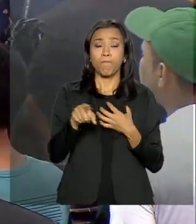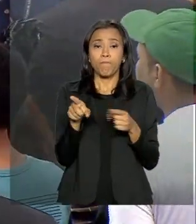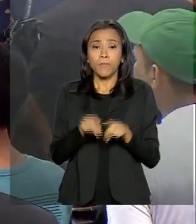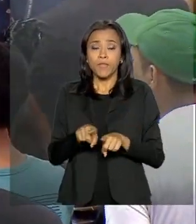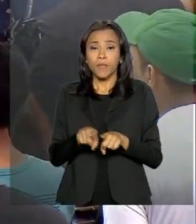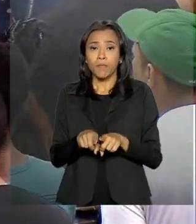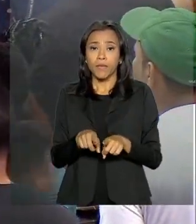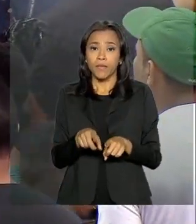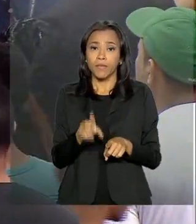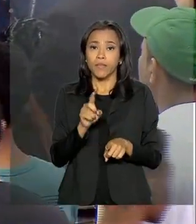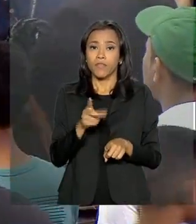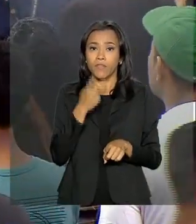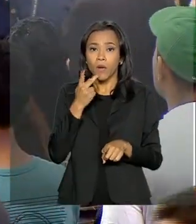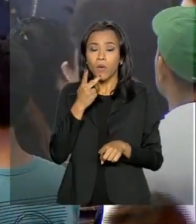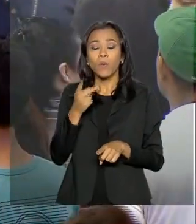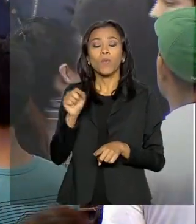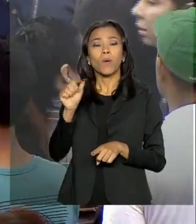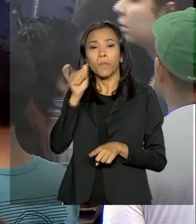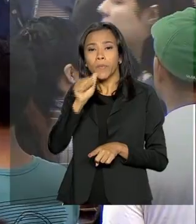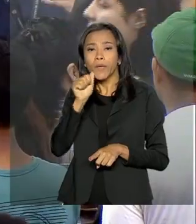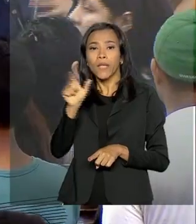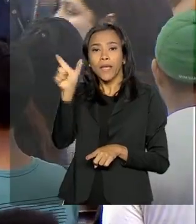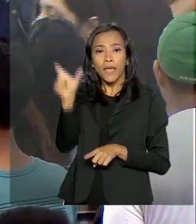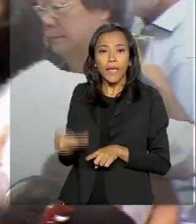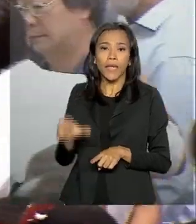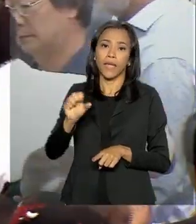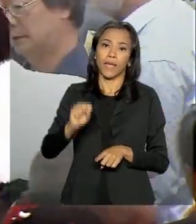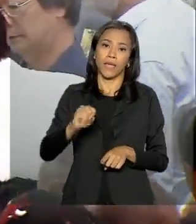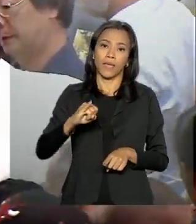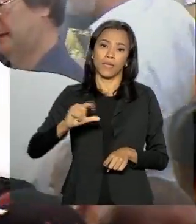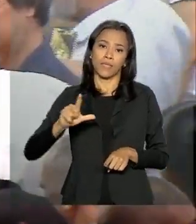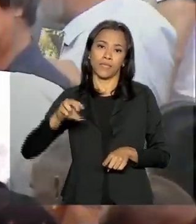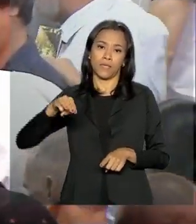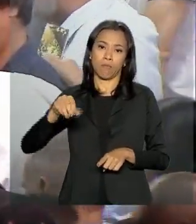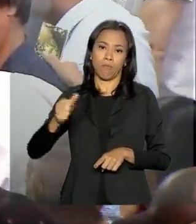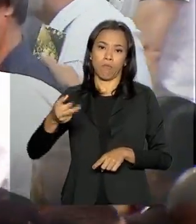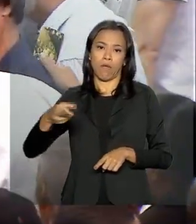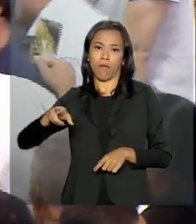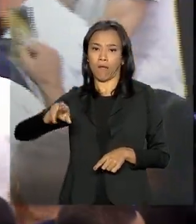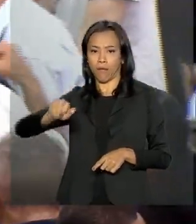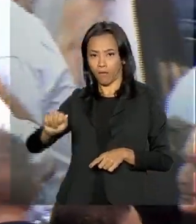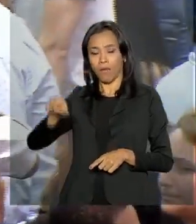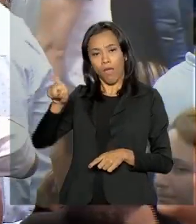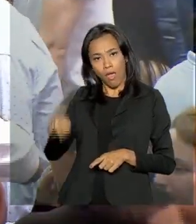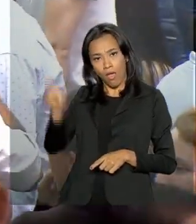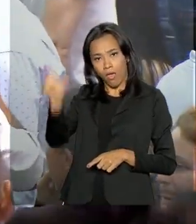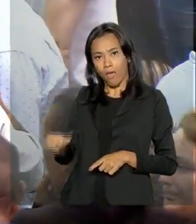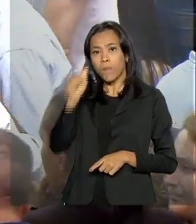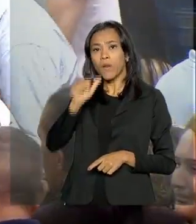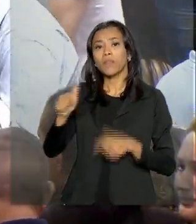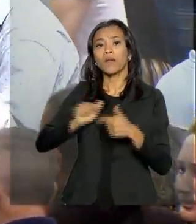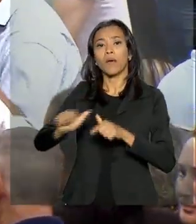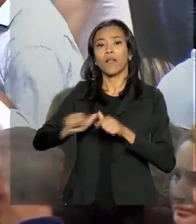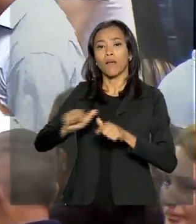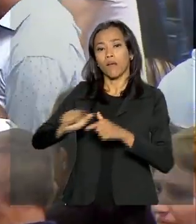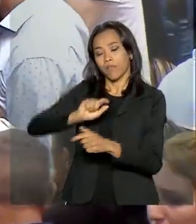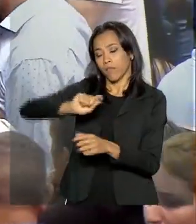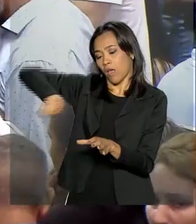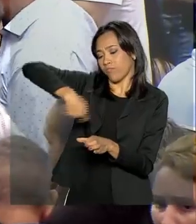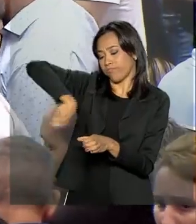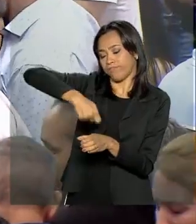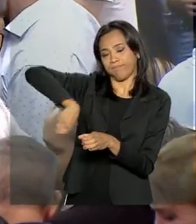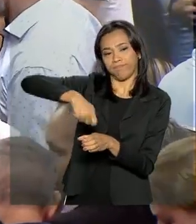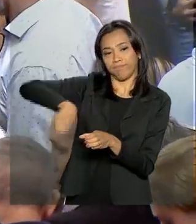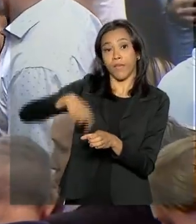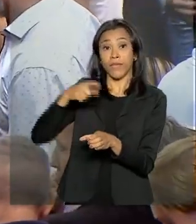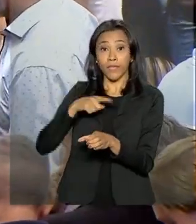Silmara Cristina Silva de Moraes, uma funcionária da escola que trabalhava na cantina e que deu abrigo para